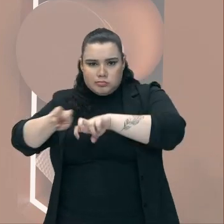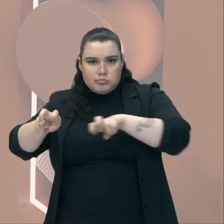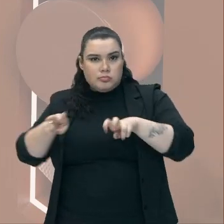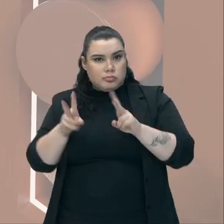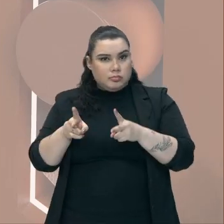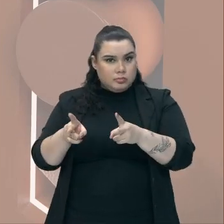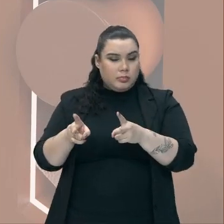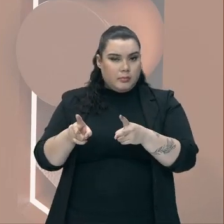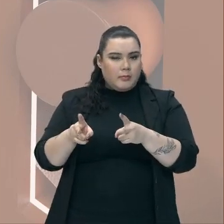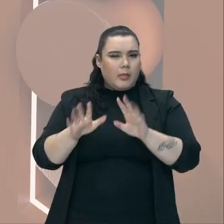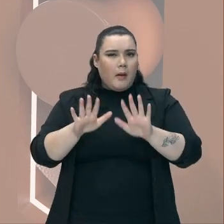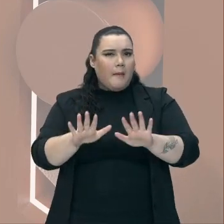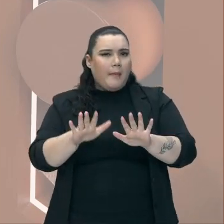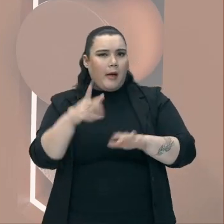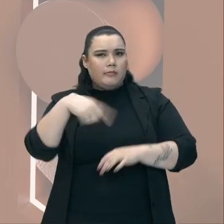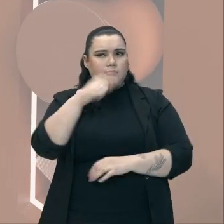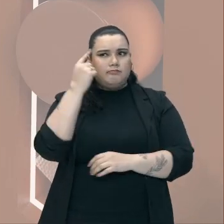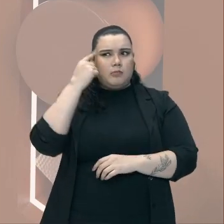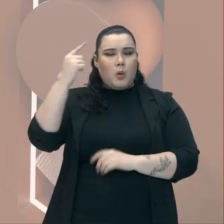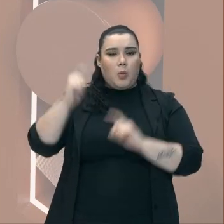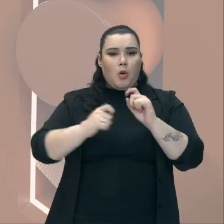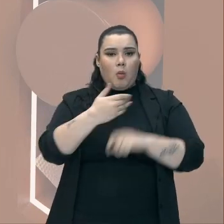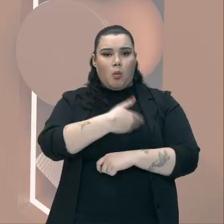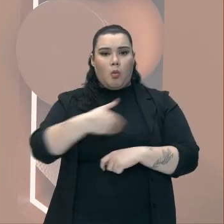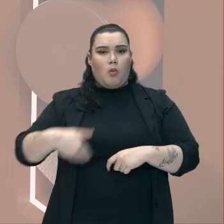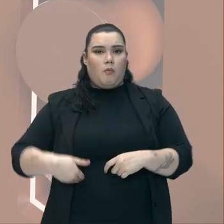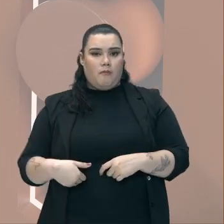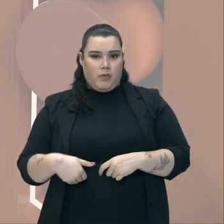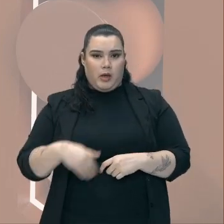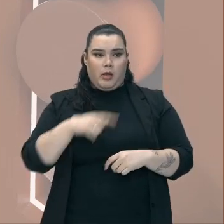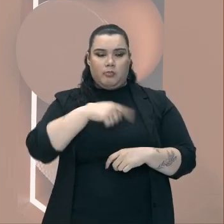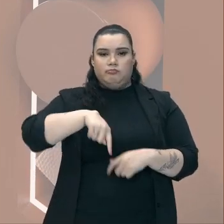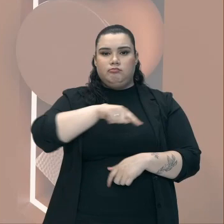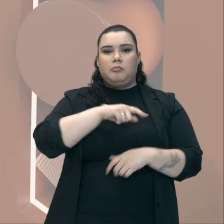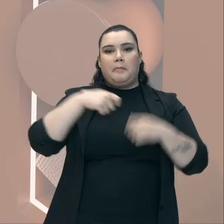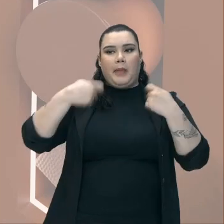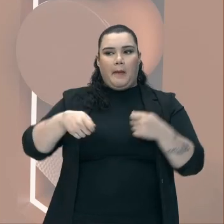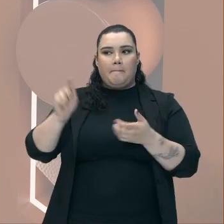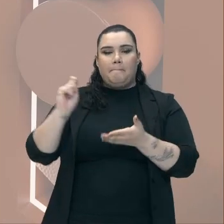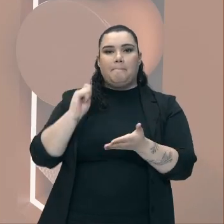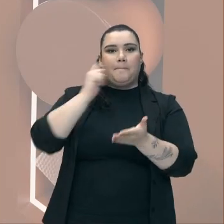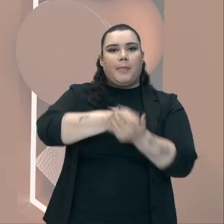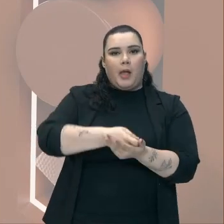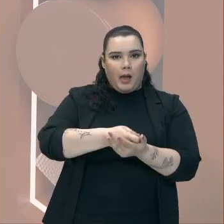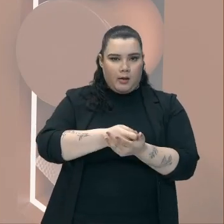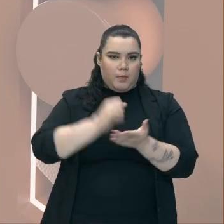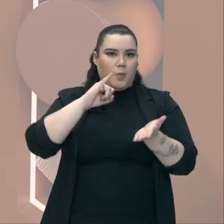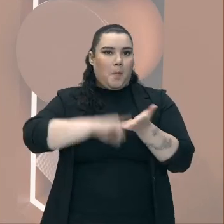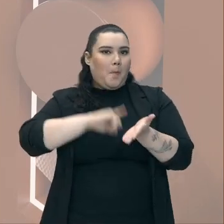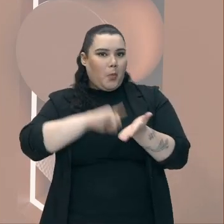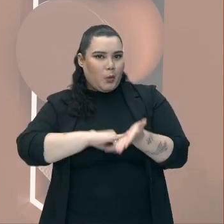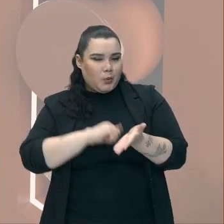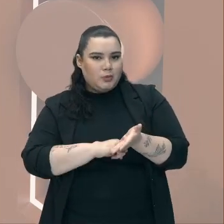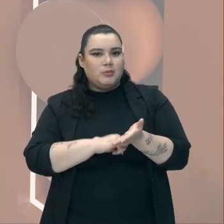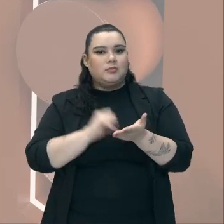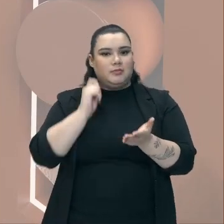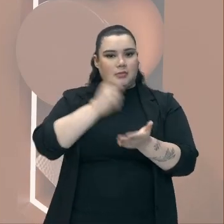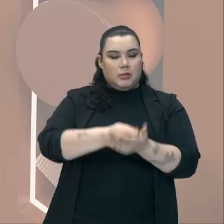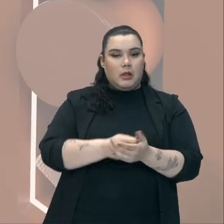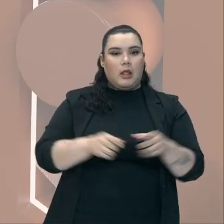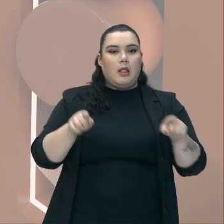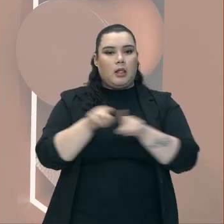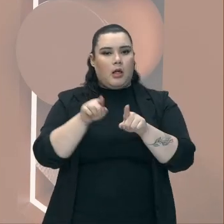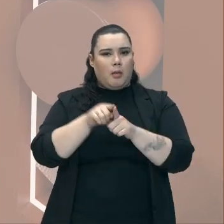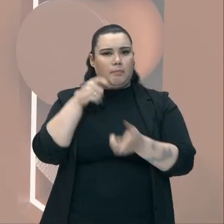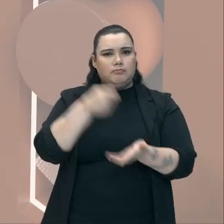imaginar Que o governo Metropolitano Exigia Altos impostos Exigia Inclusive Que todo o